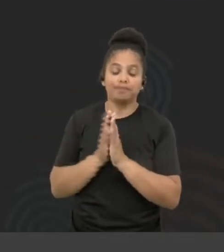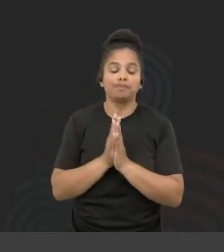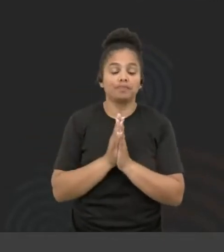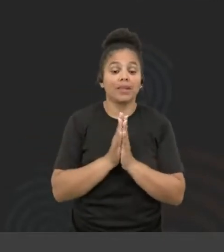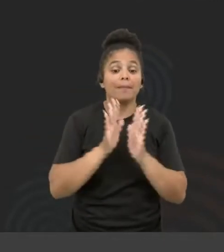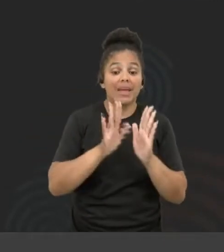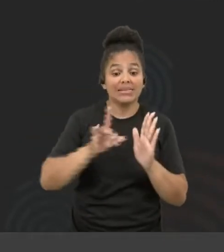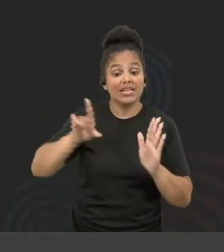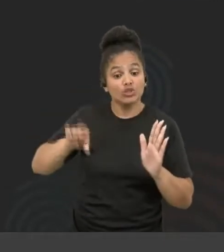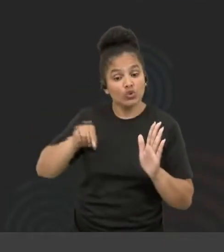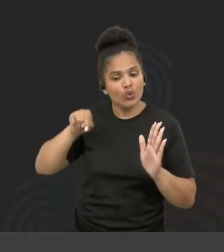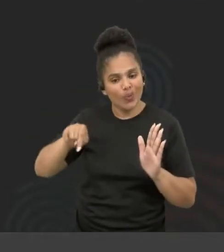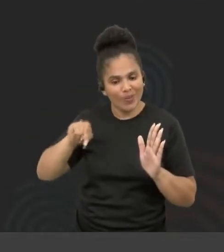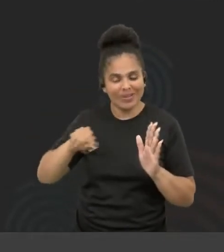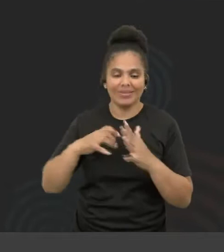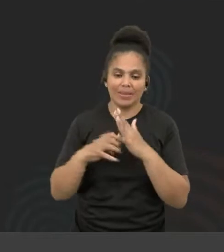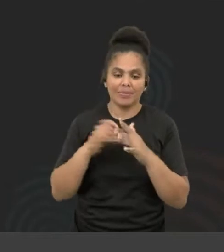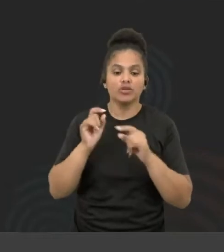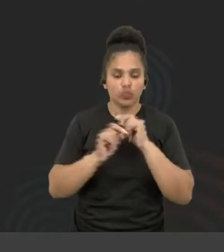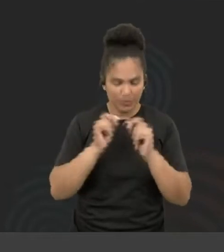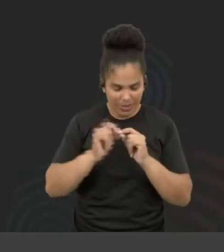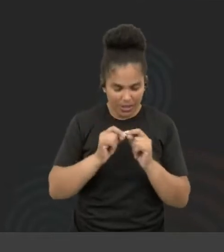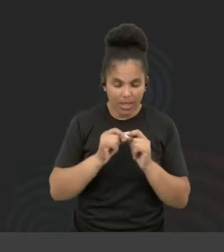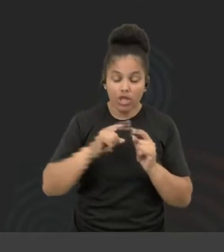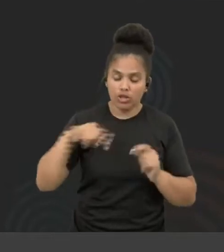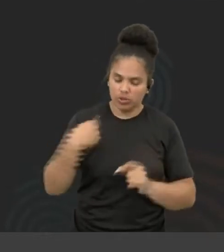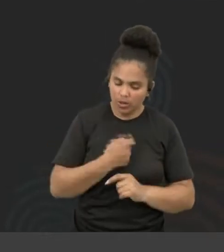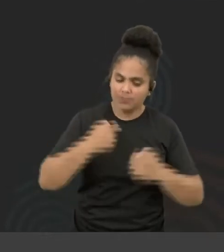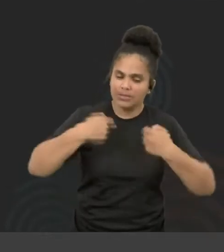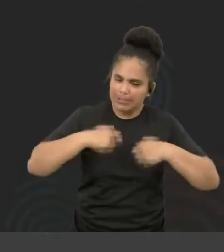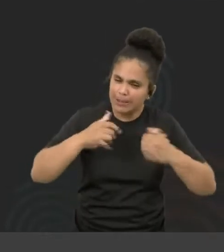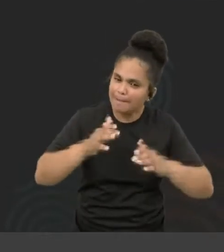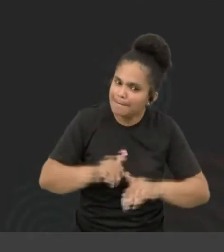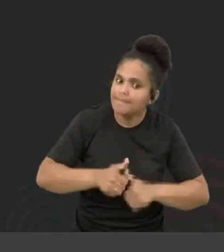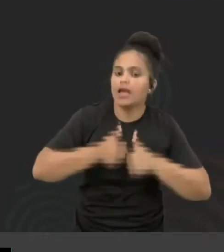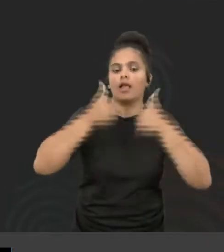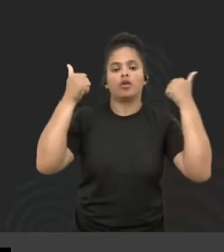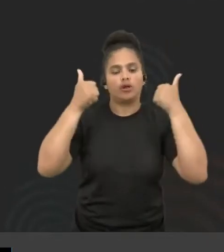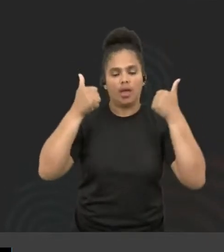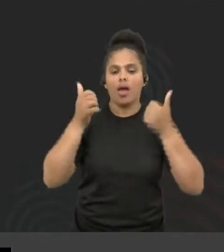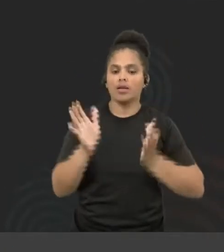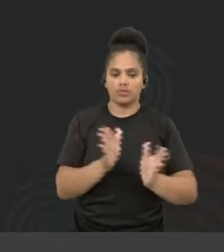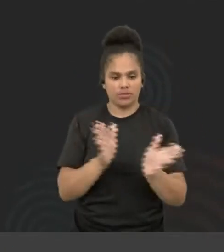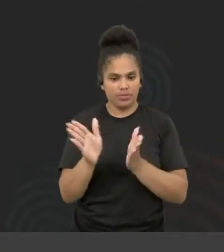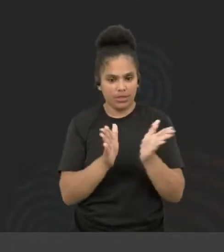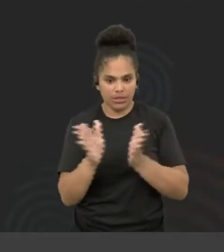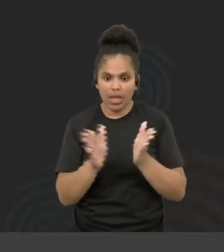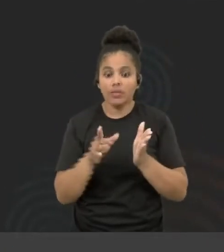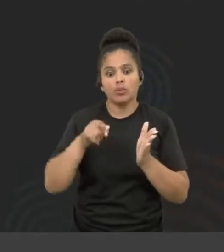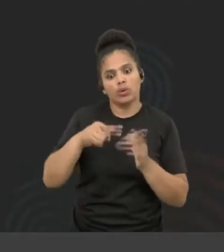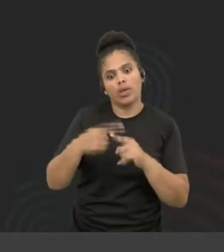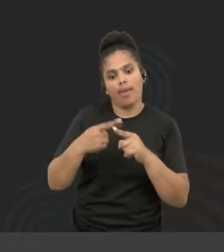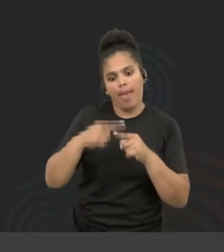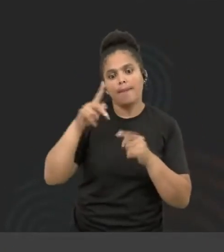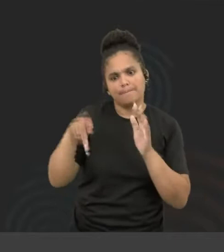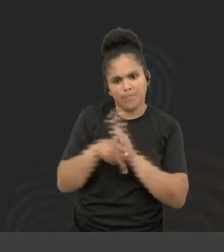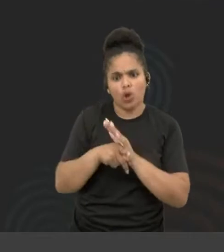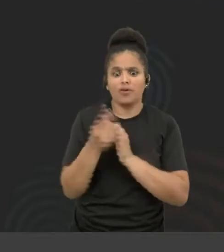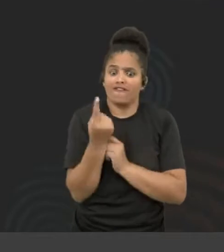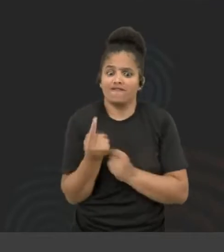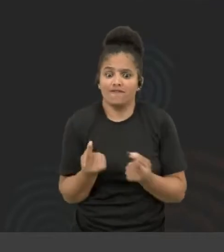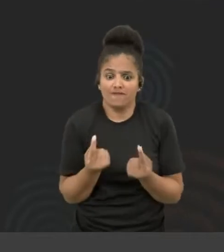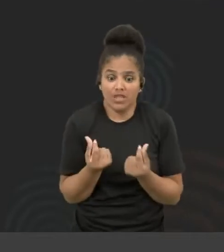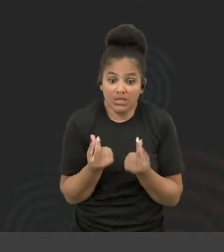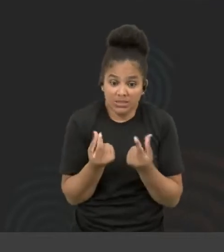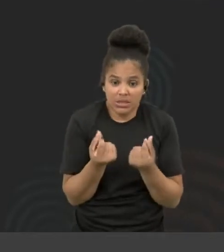A escolha da empresa foi. A gente precisa melhorar a acessibilidade. É uma empresa do ramo financeiro. Isso tem que ser acessível. A gente tem que pensar